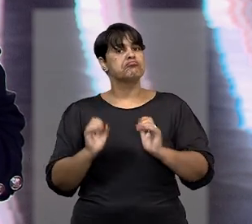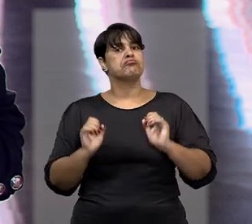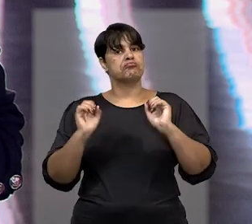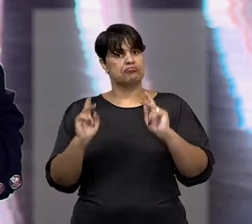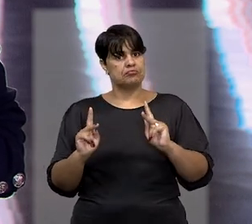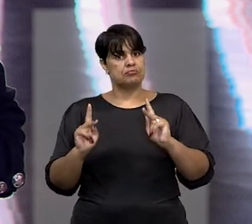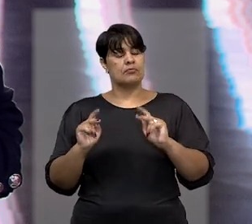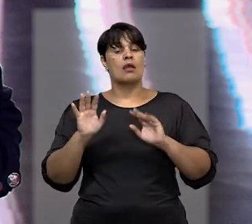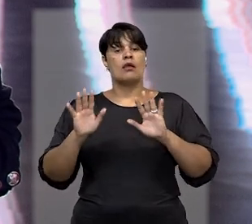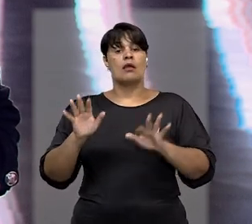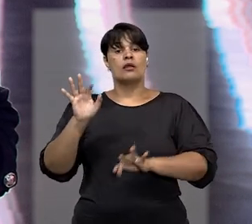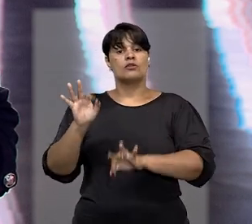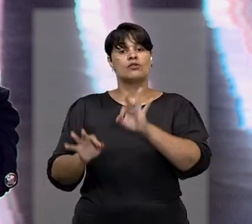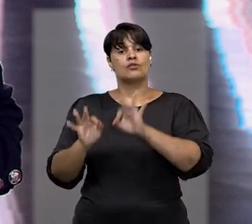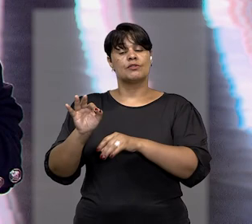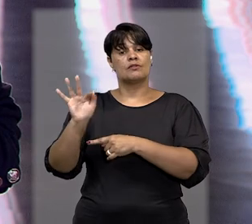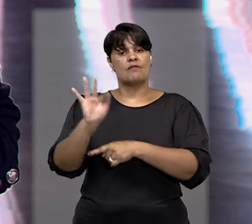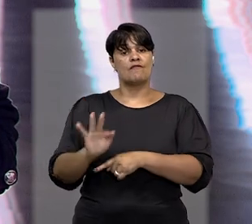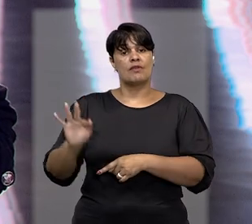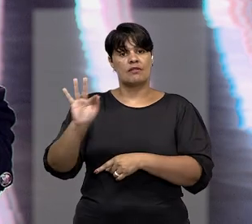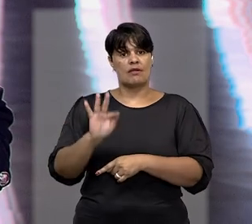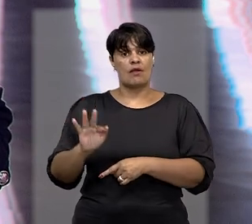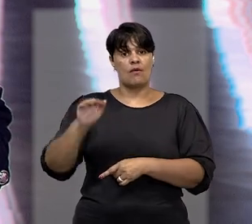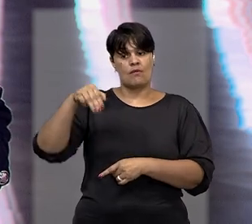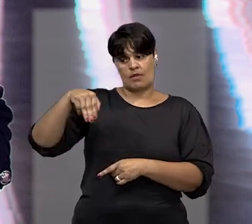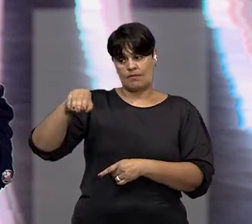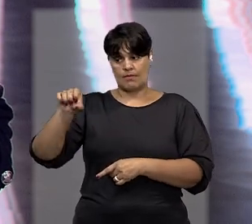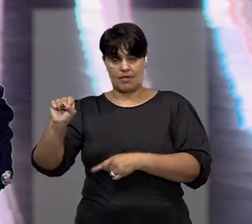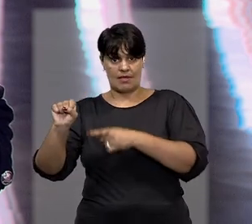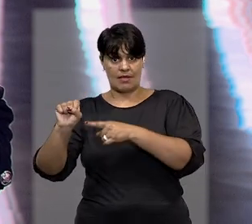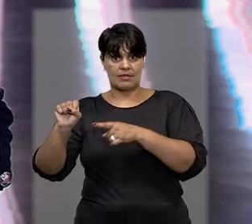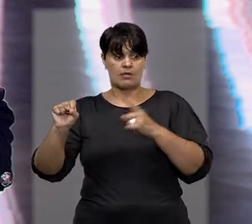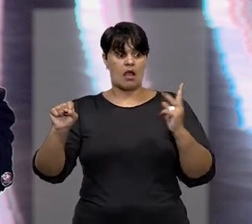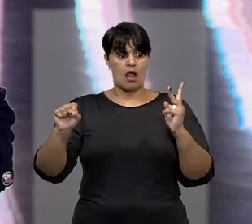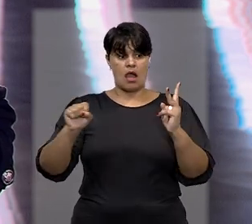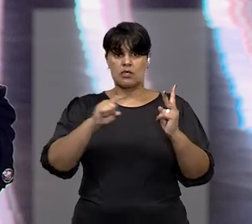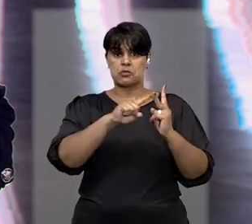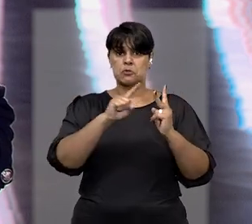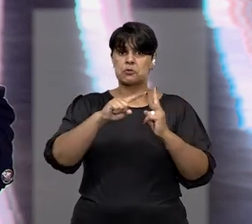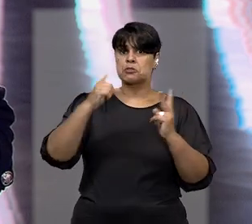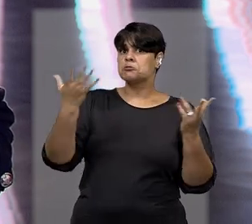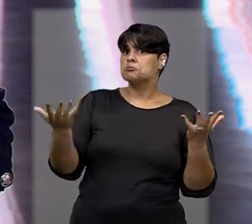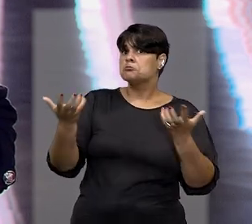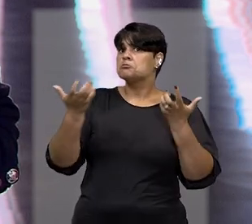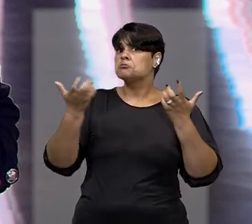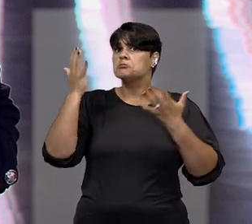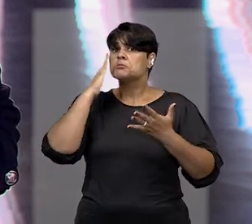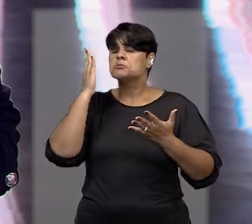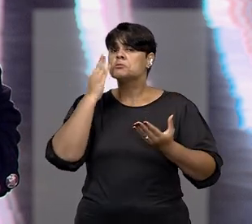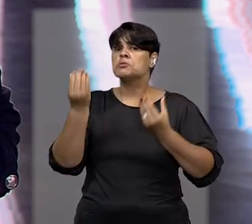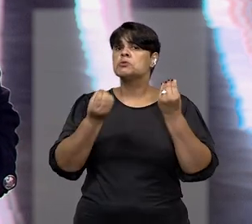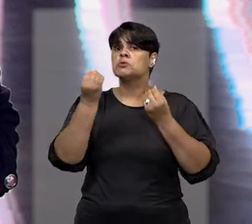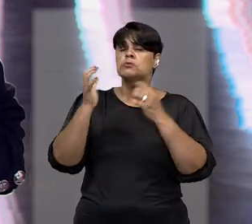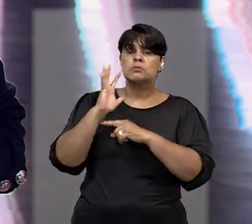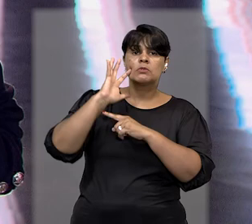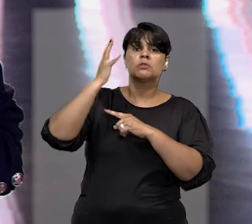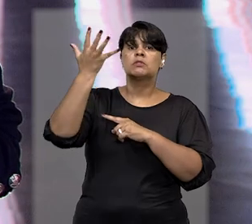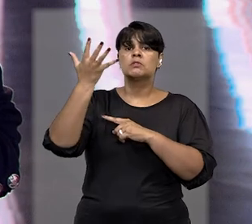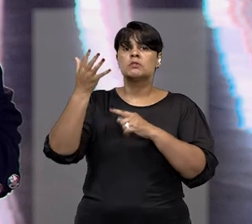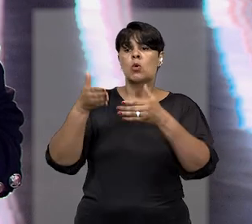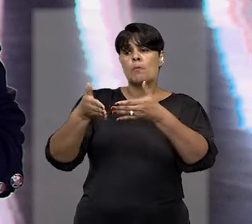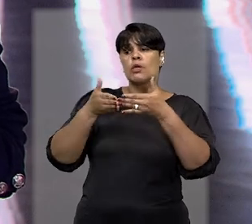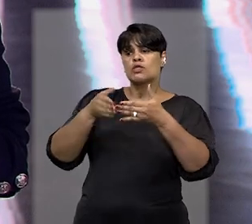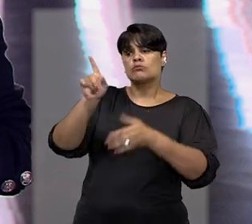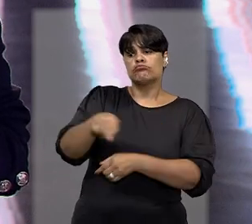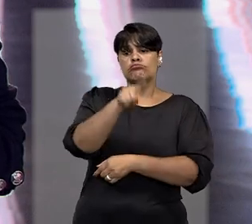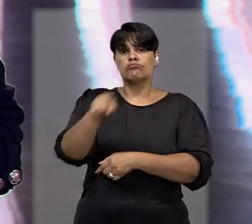Justiça Federal Sul-Mato Grossense, as idosas questionaram a execução extrajudicial buscando anular todo o